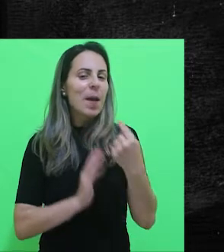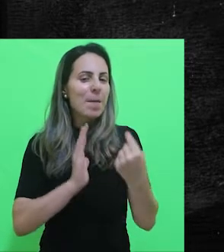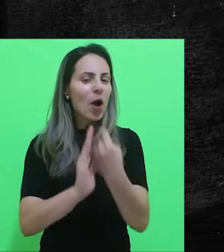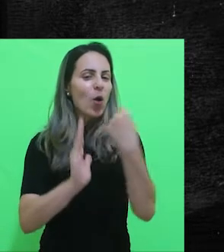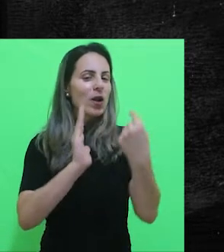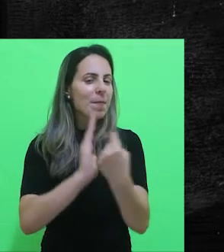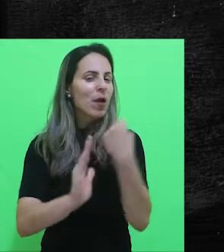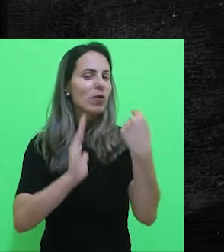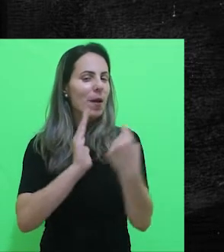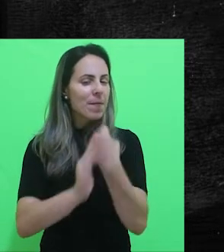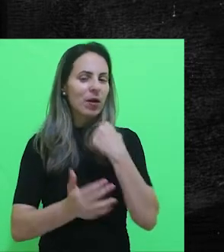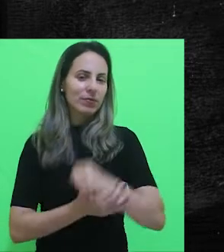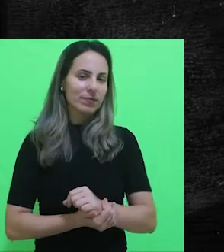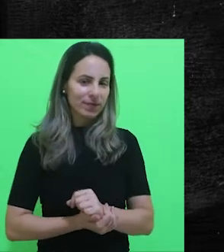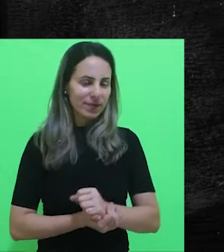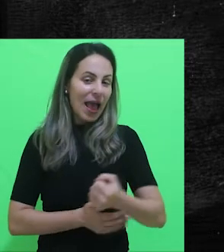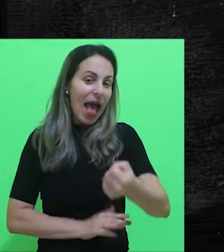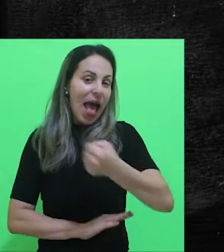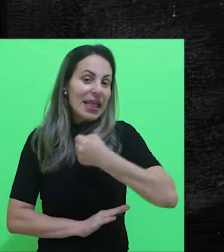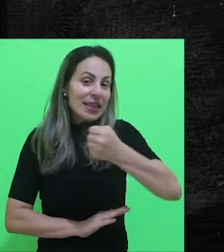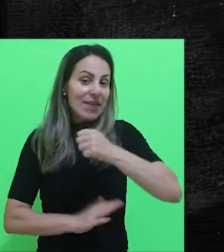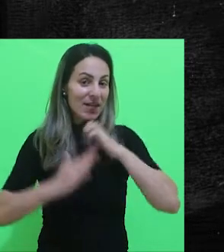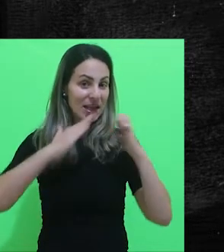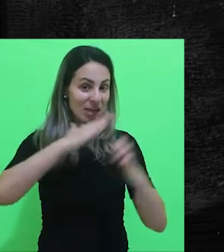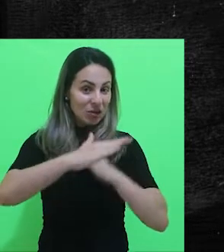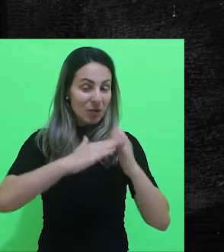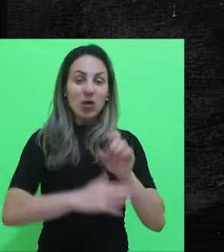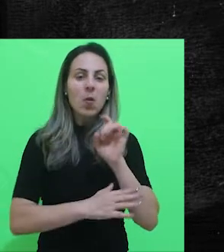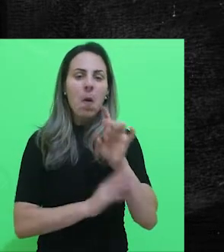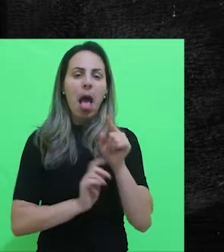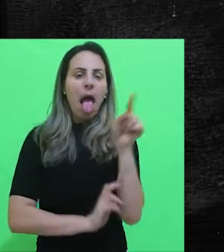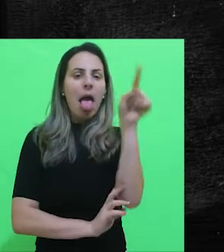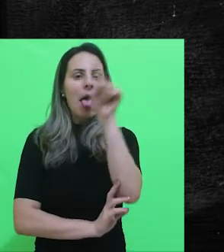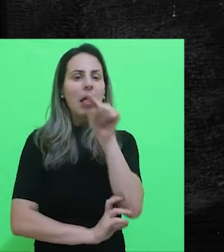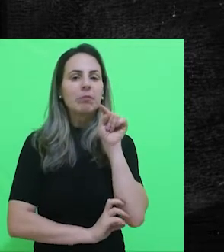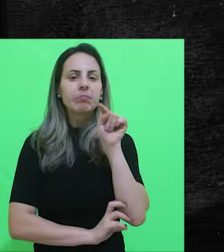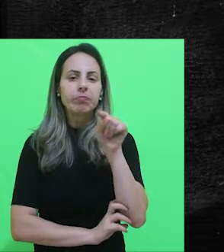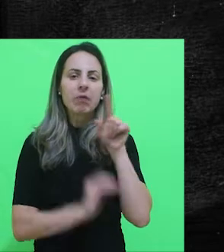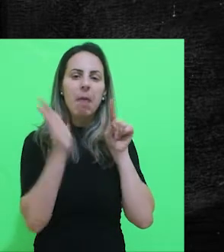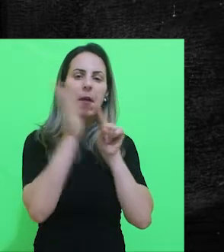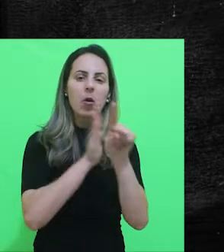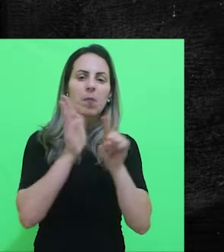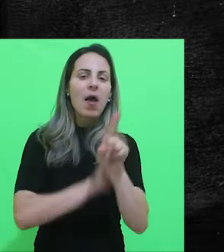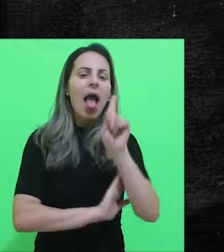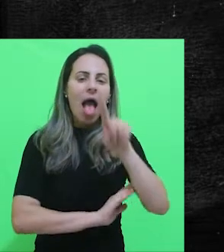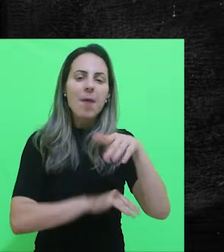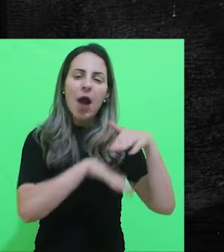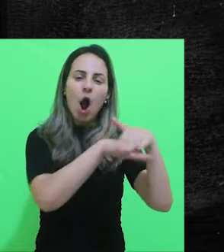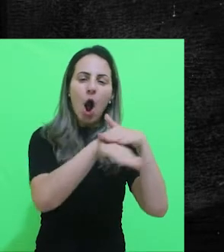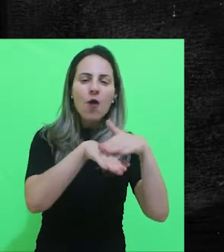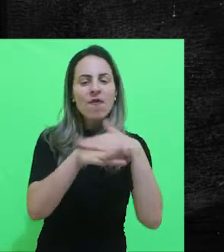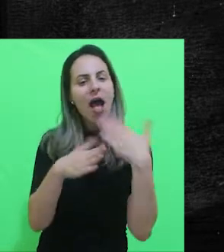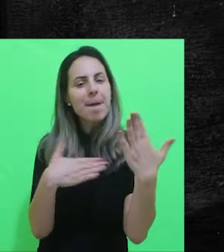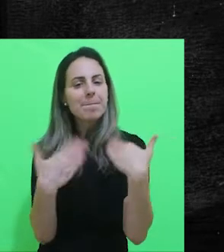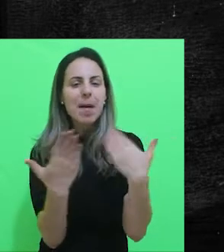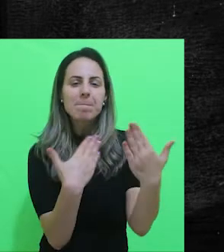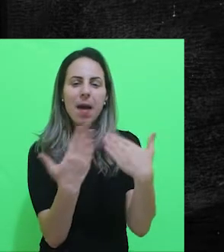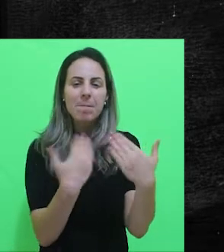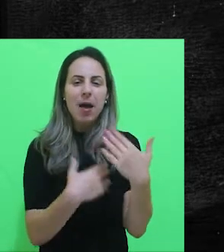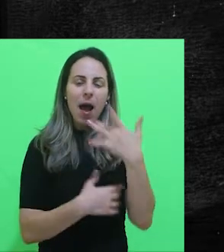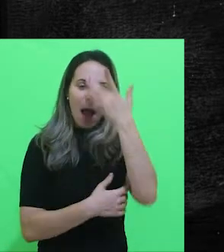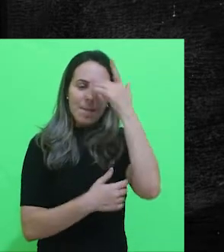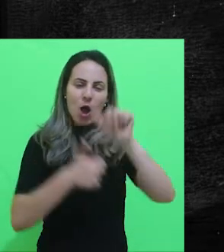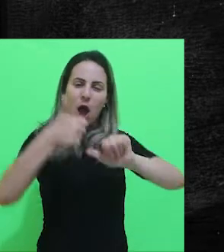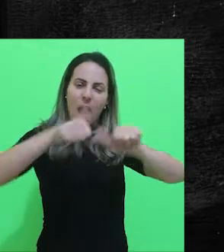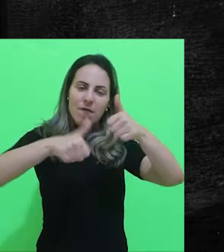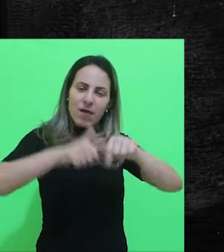perguntas. Uma entrevista de emprego não é um interrogatório, é uma conversa, é um diálogo, para que o recrutador possa te